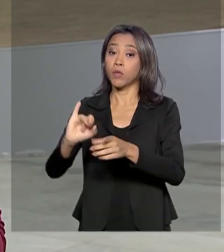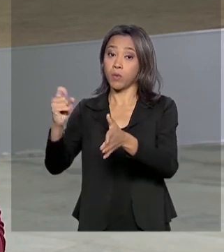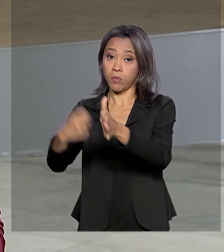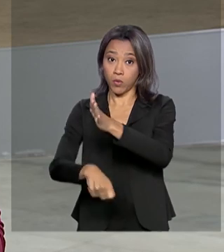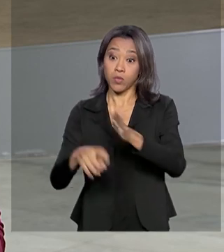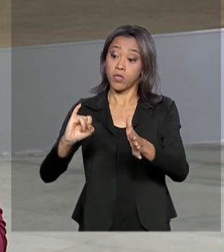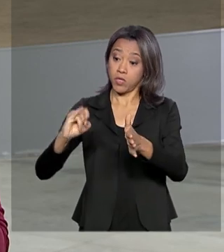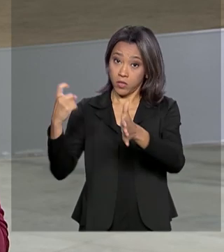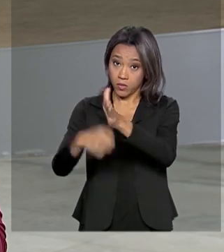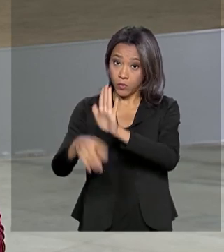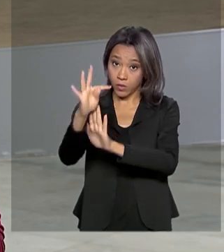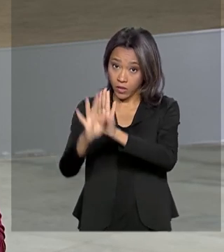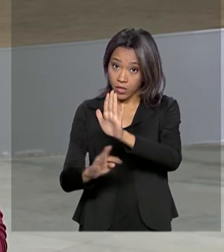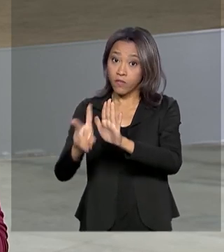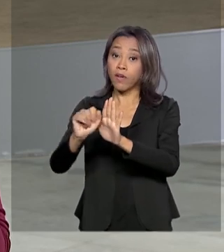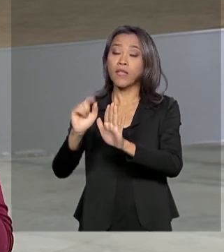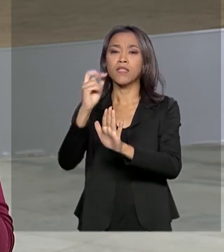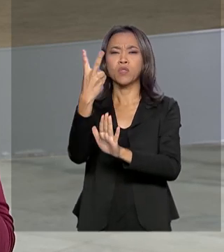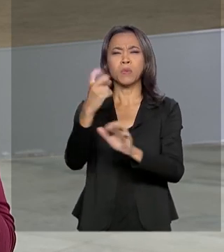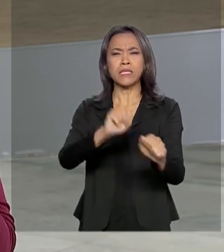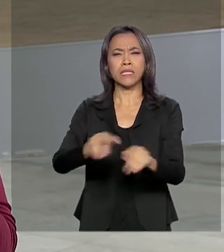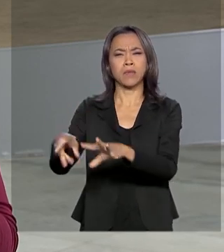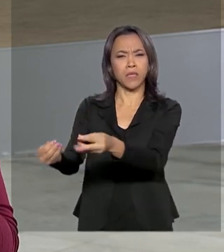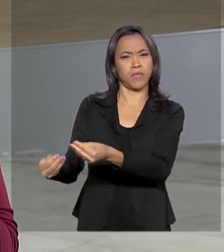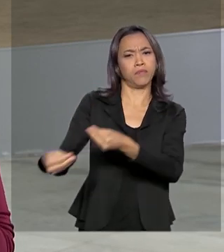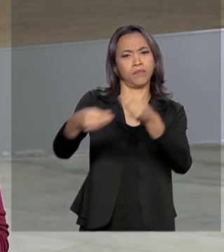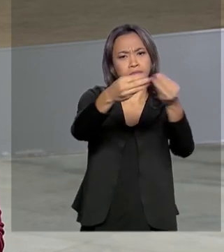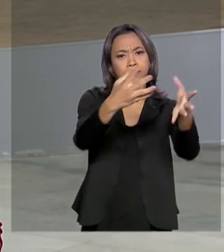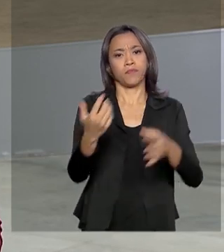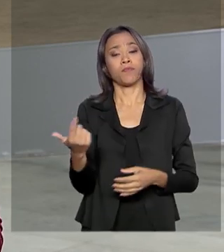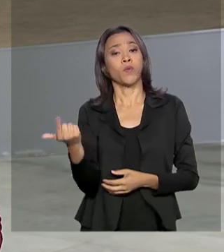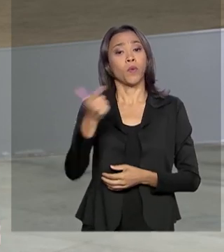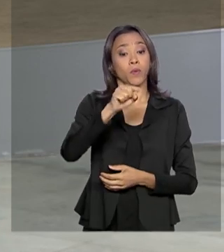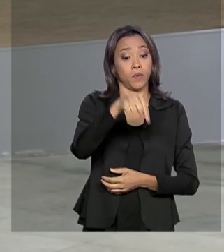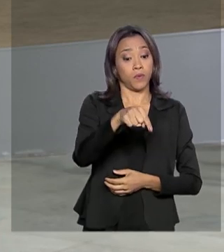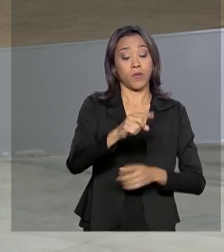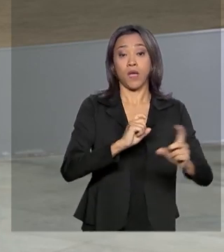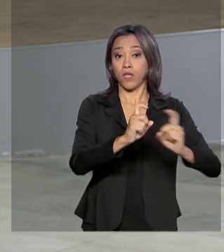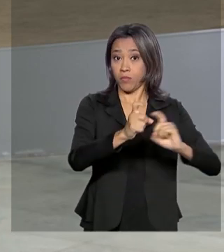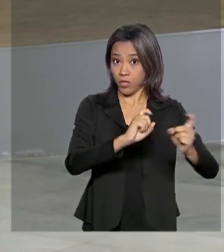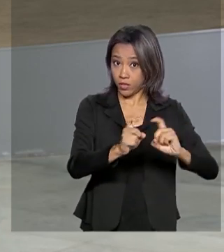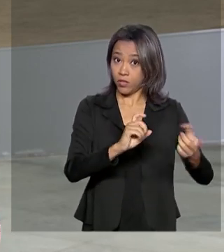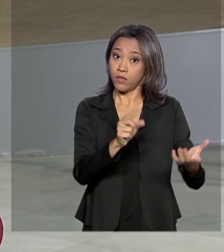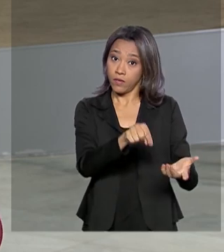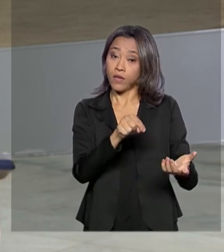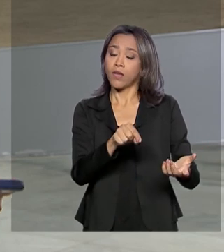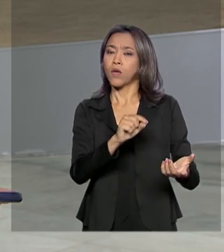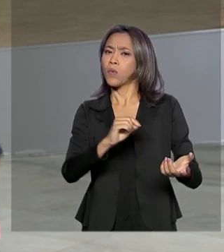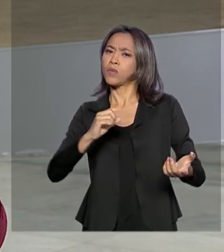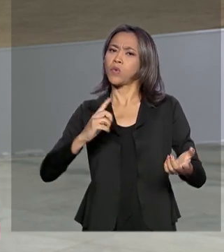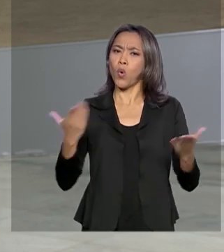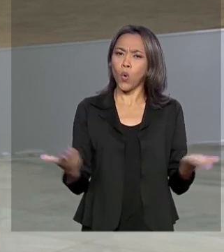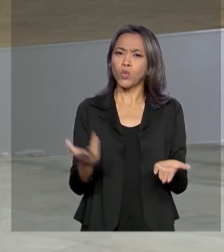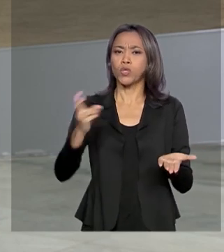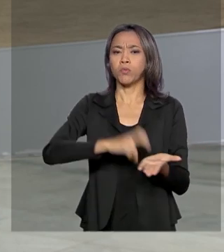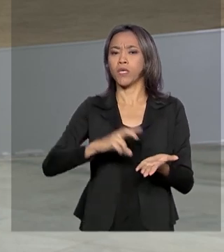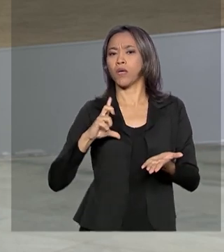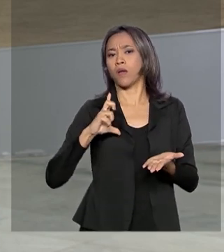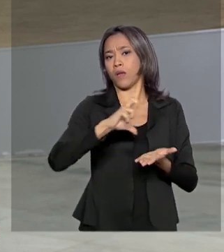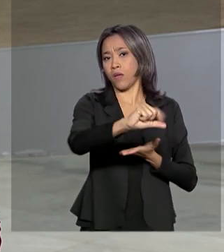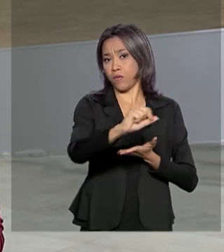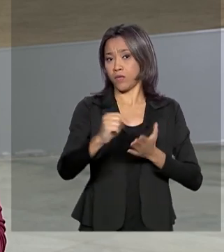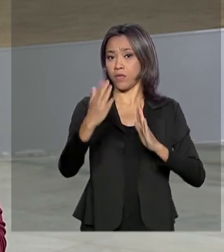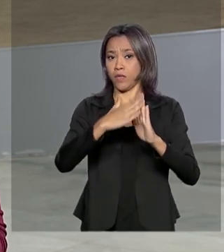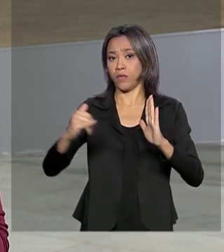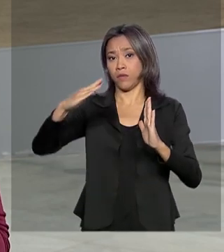chegar no Congresso Nacional nas próximas duas semanas. Sobre a reforma administrativa, hoje de manhã, ao sair do Palácio da Alvorada, antes de chegar aqui no Palácio